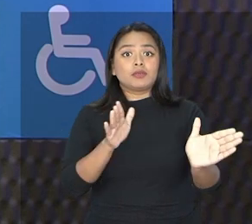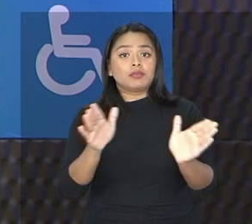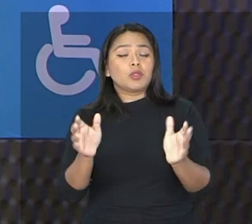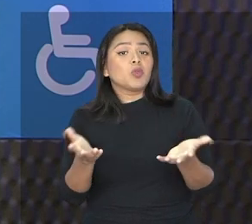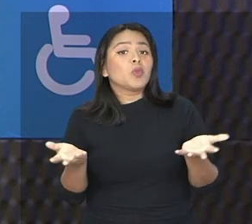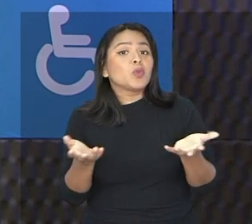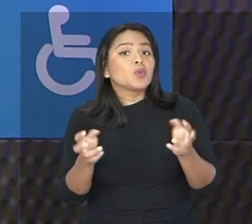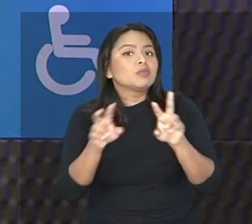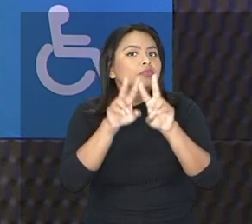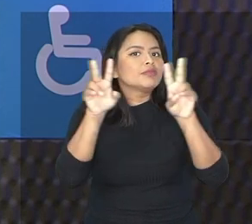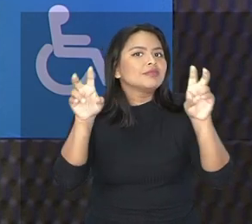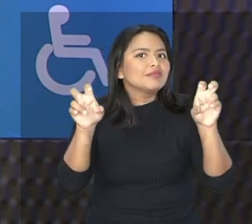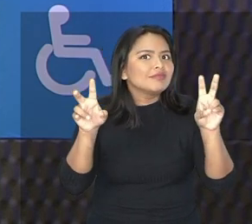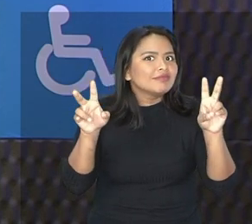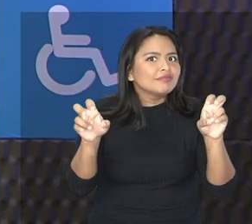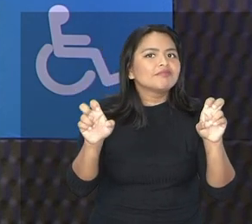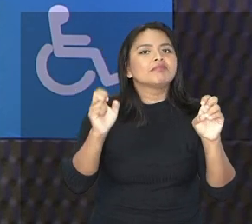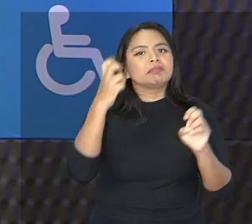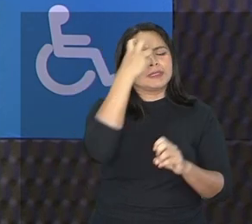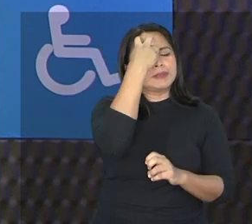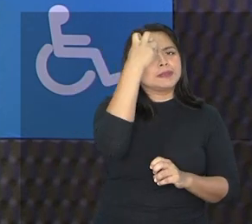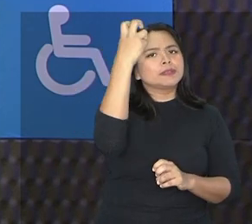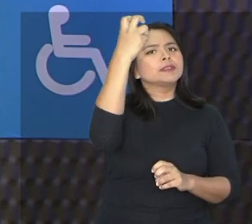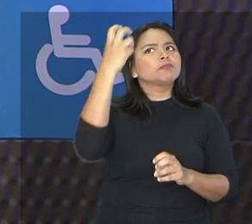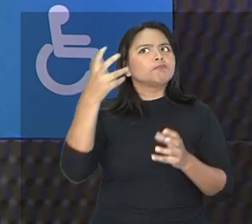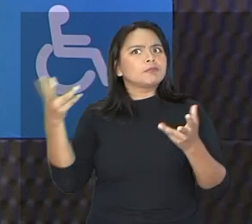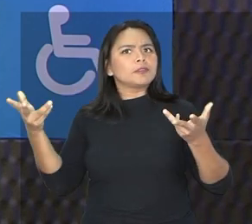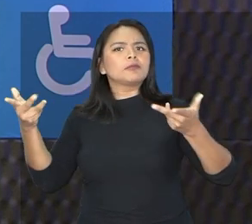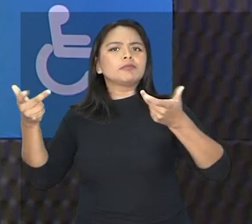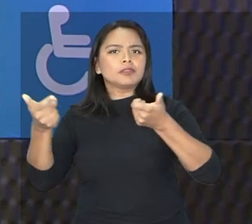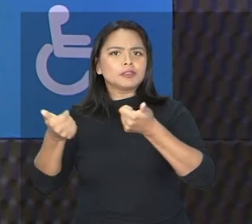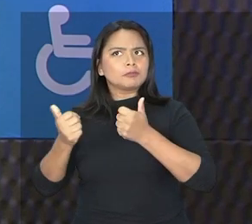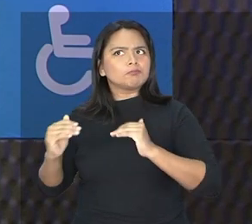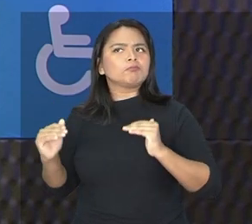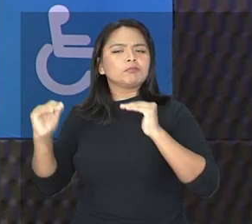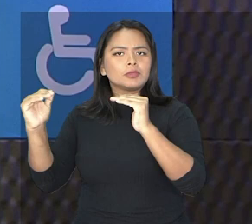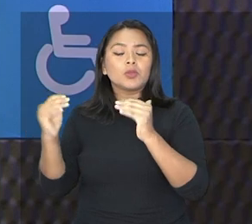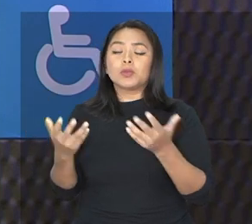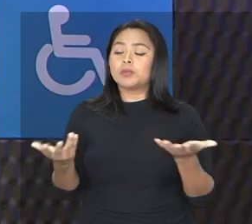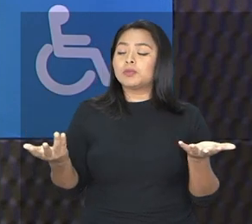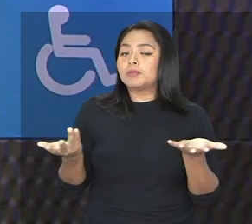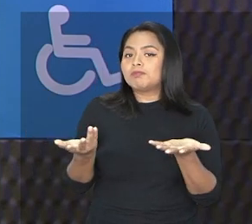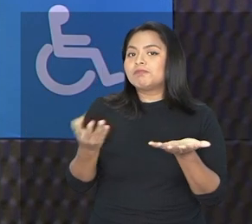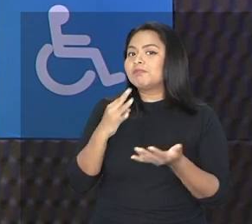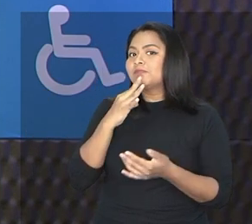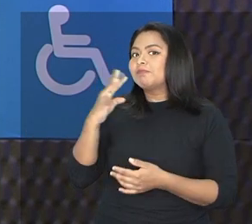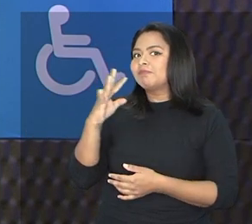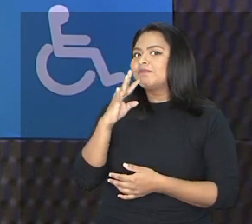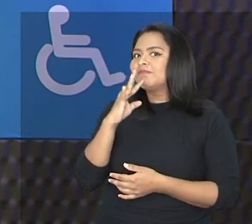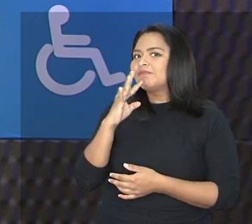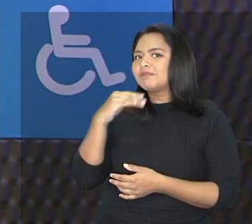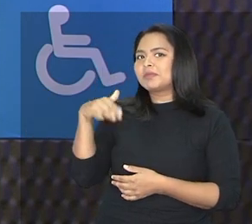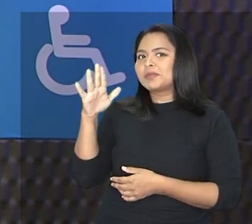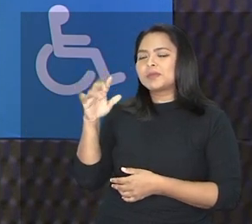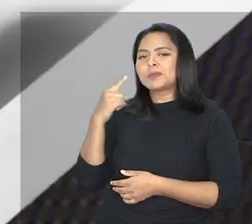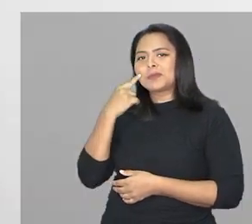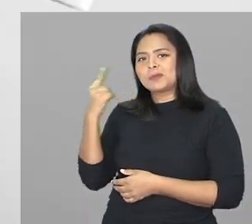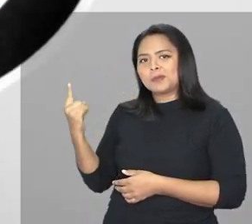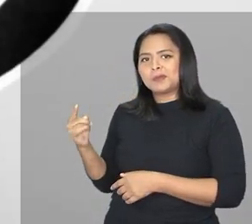superdotação e altas habilidades. E para conhecer mais sobre este assunto, vamos ao nosso quadro acessível.